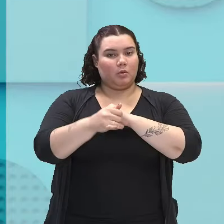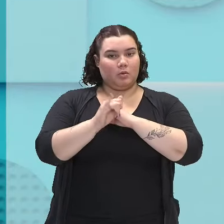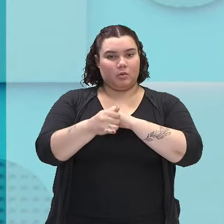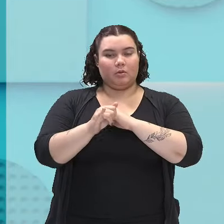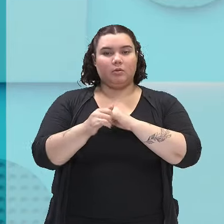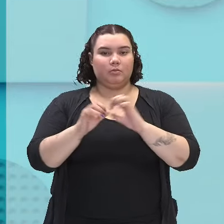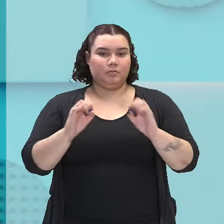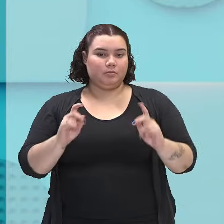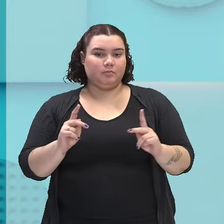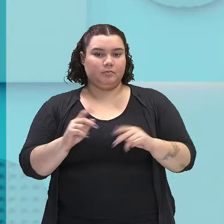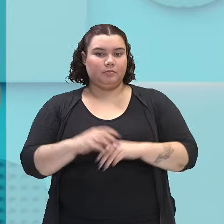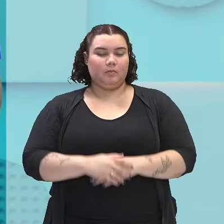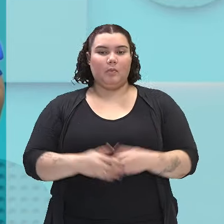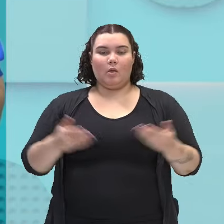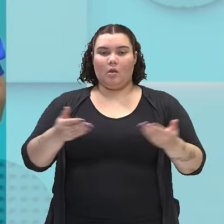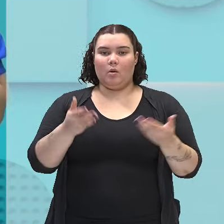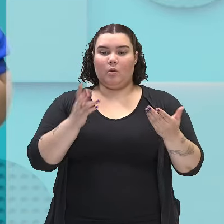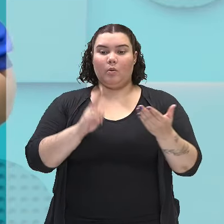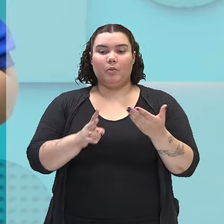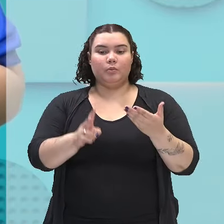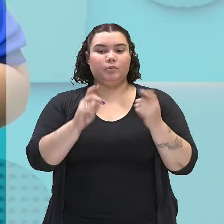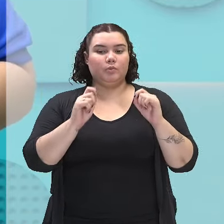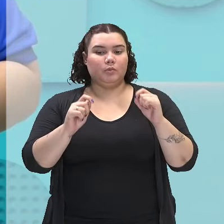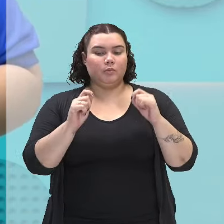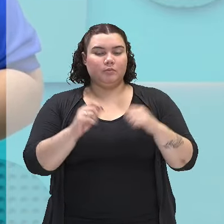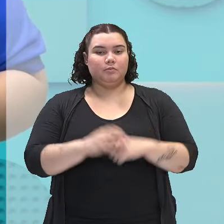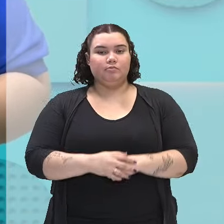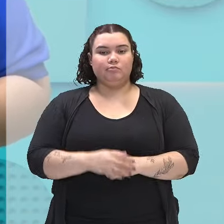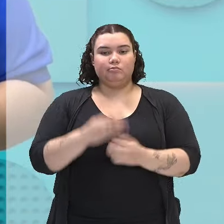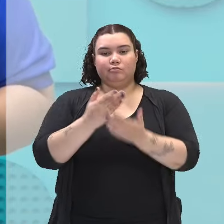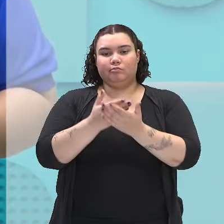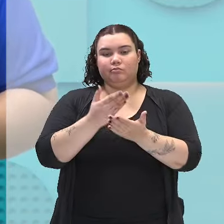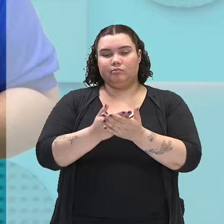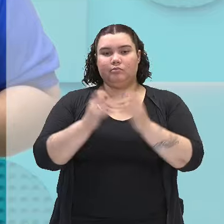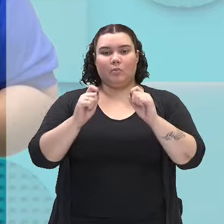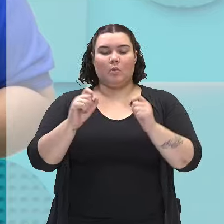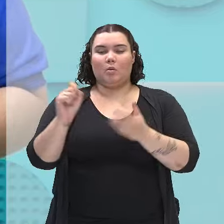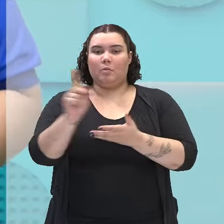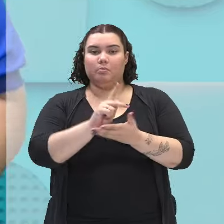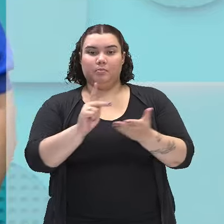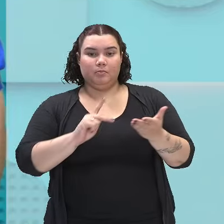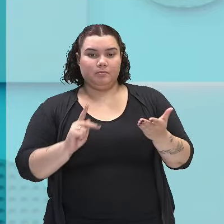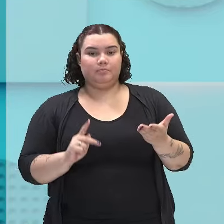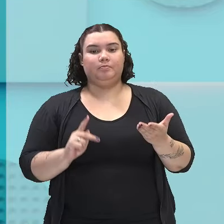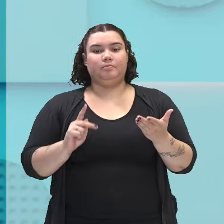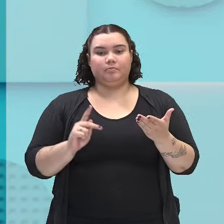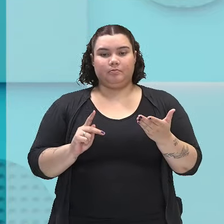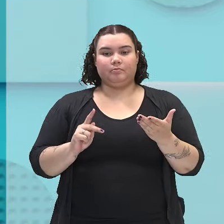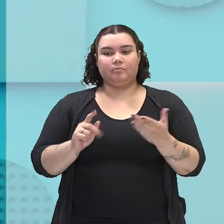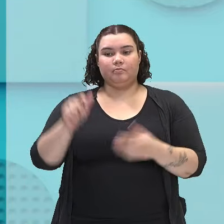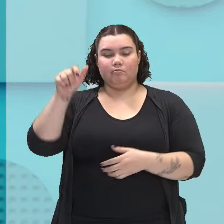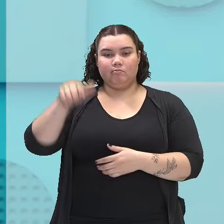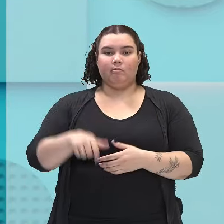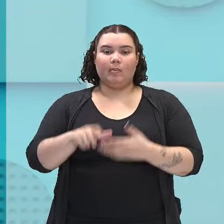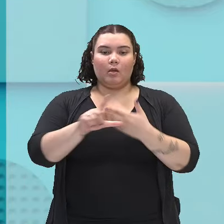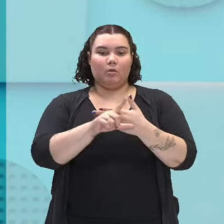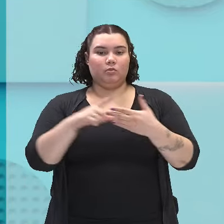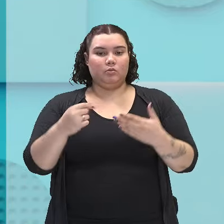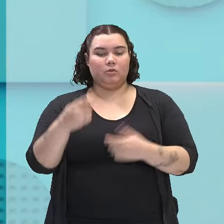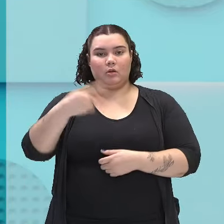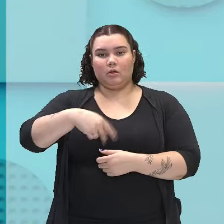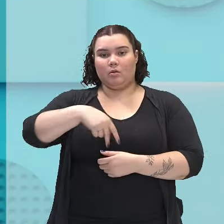E para dar continuidade, vamos conhecer uma poesia de uma poetisa